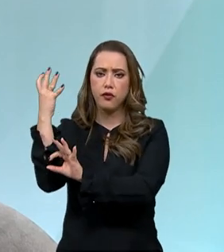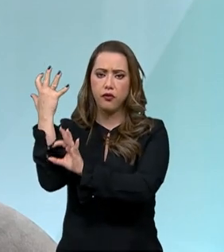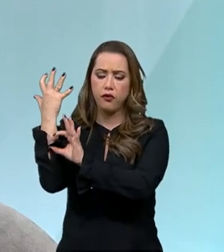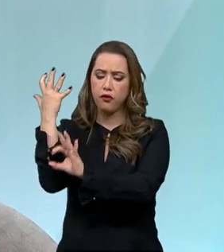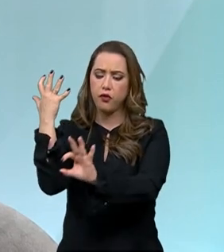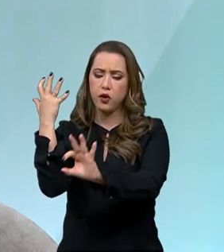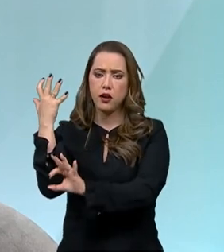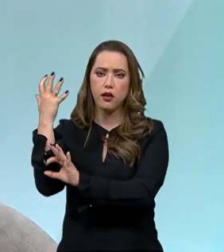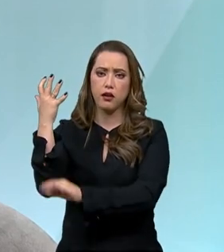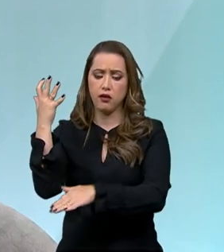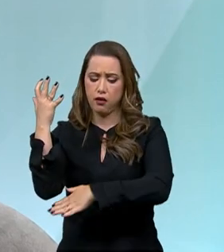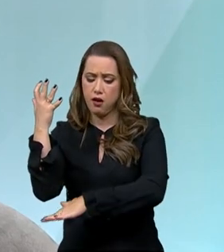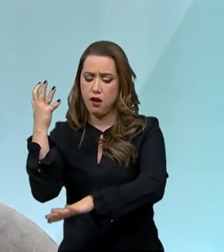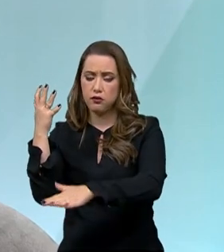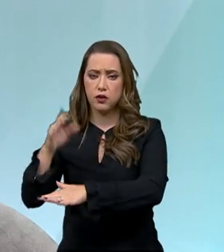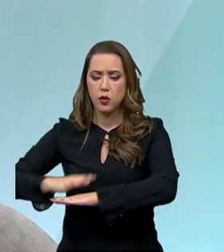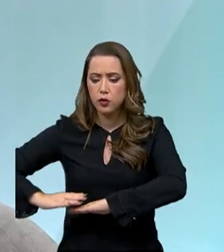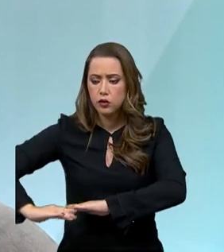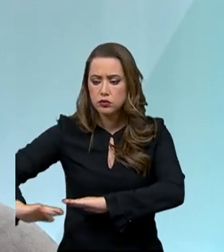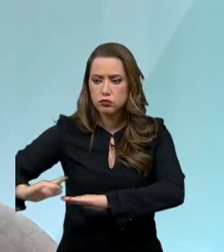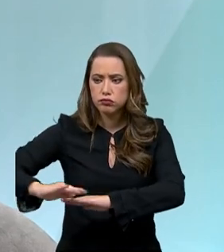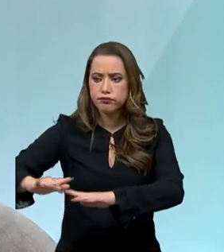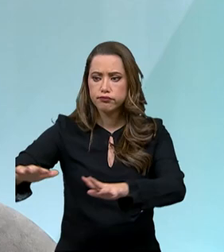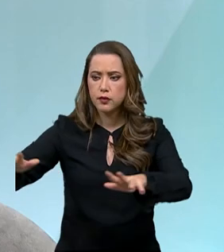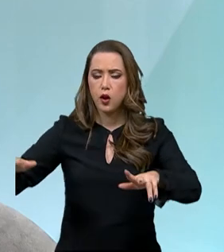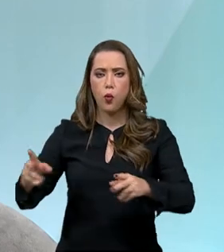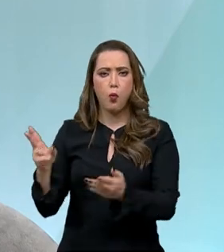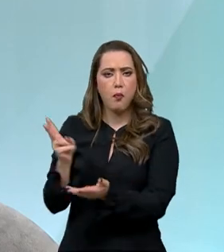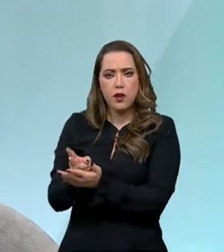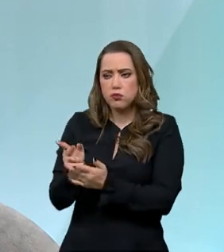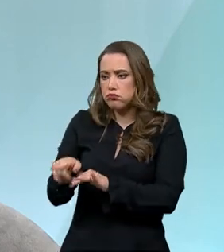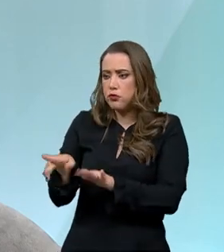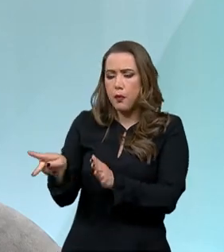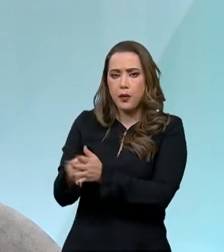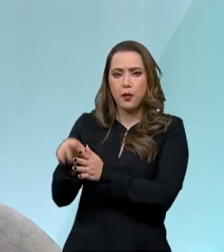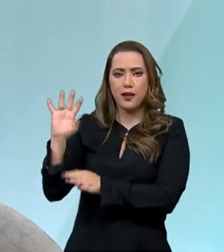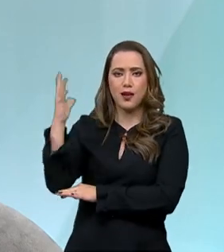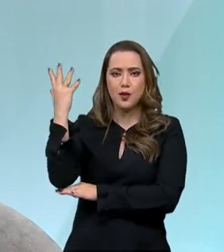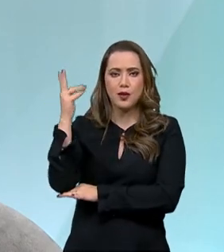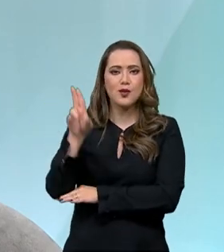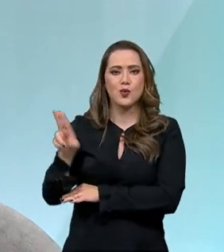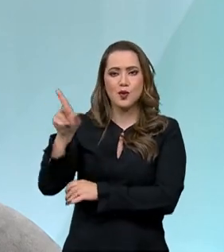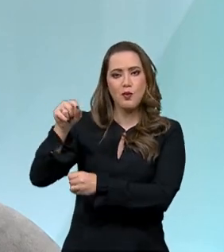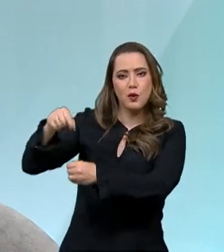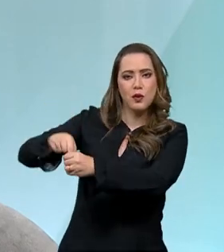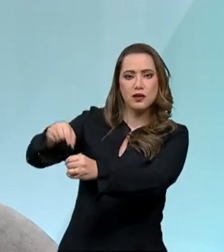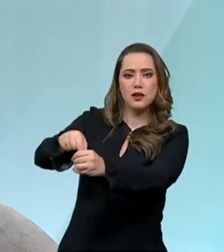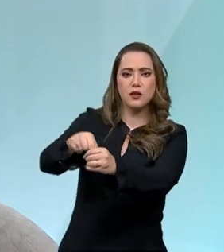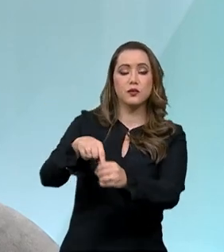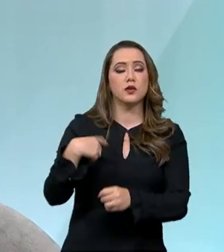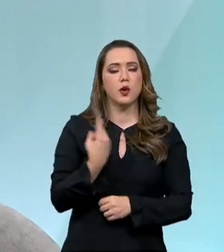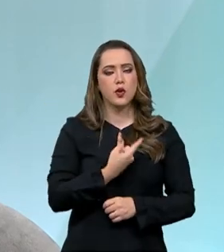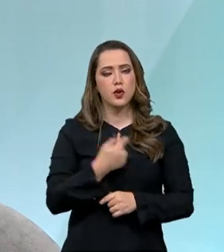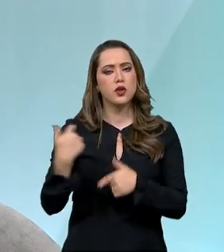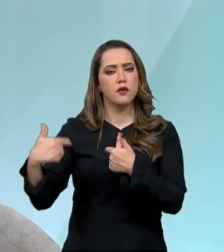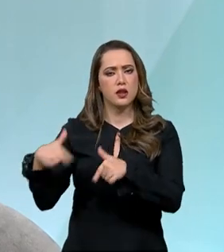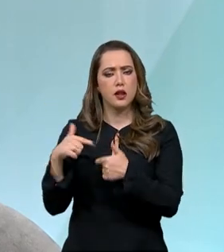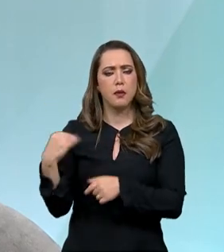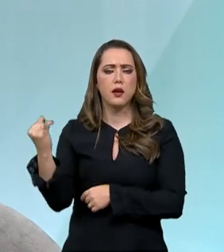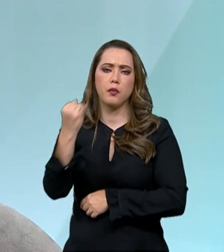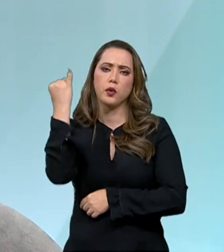nitrogênio, e essa semana nós tivemos um trabalho reconhecido